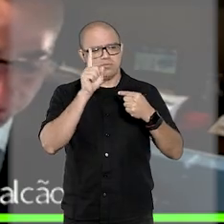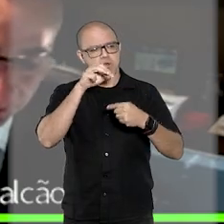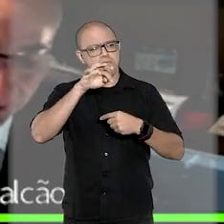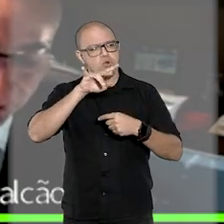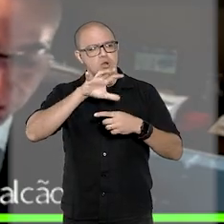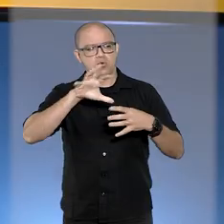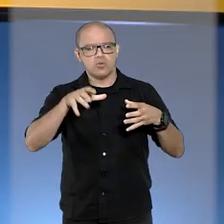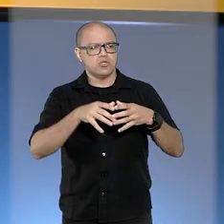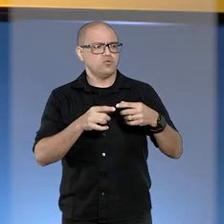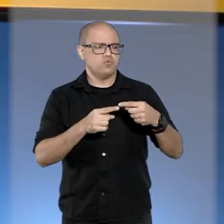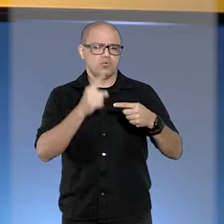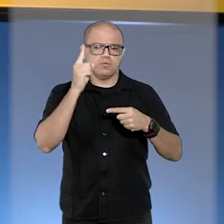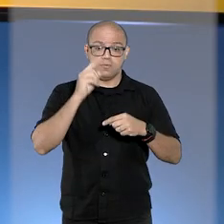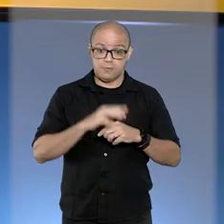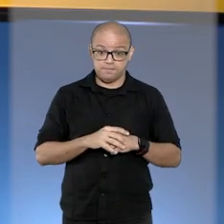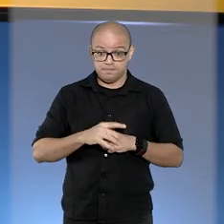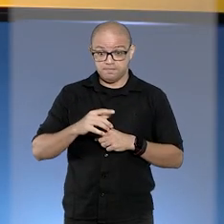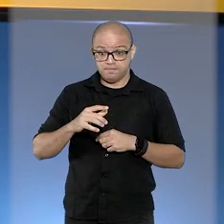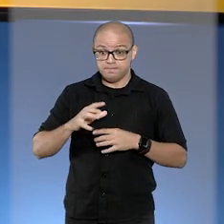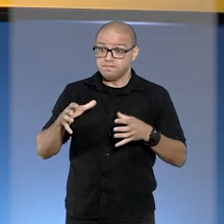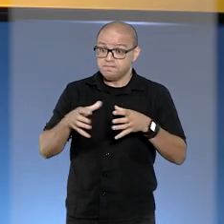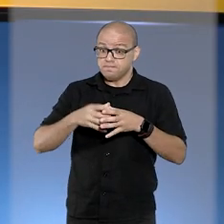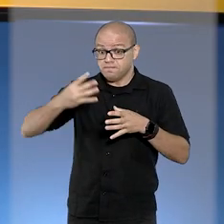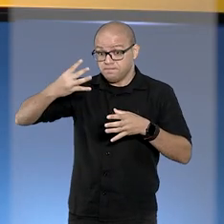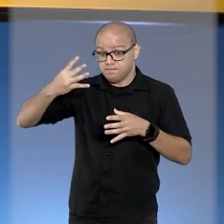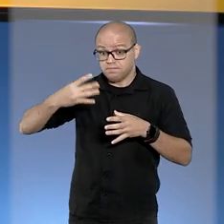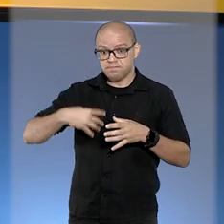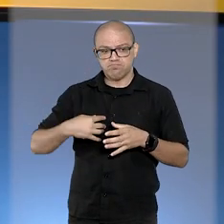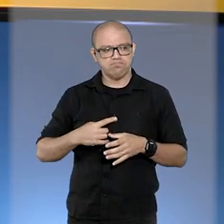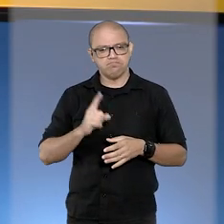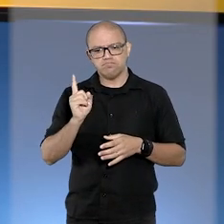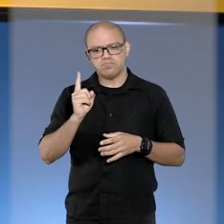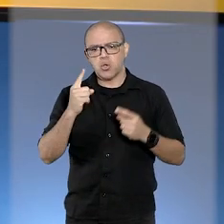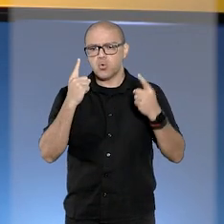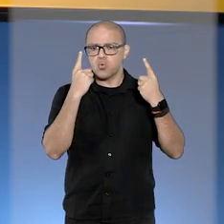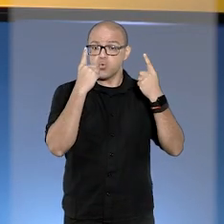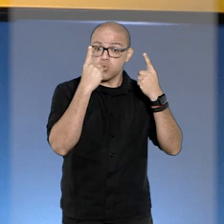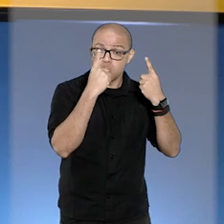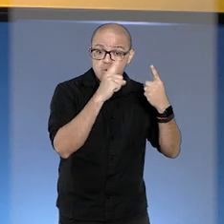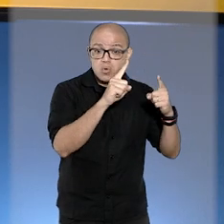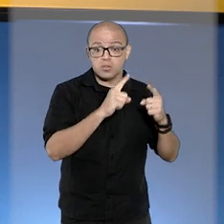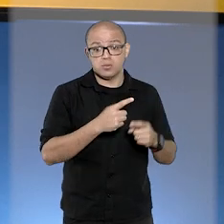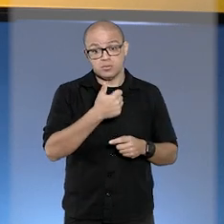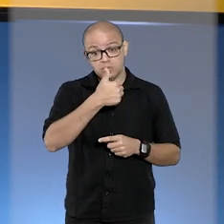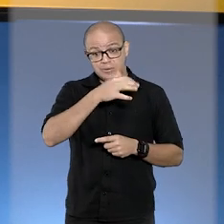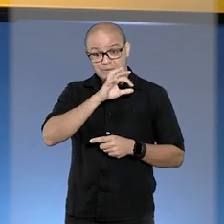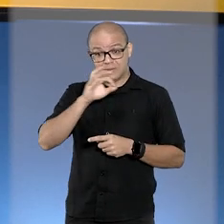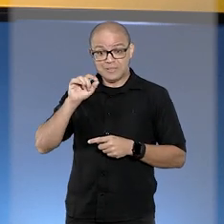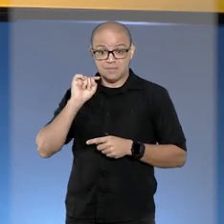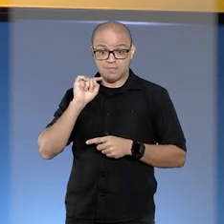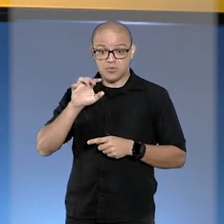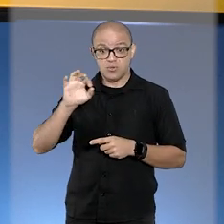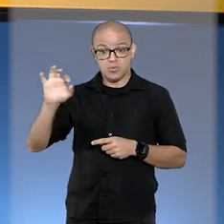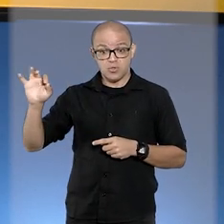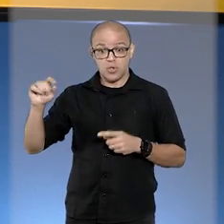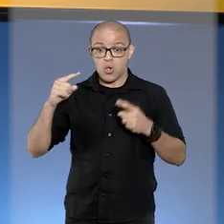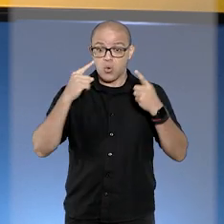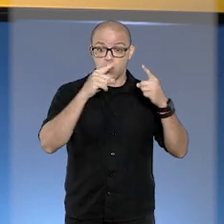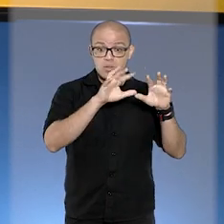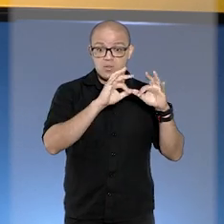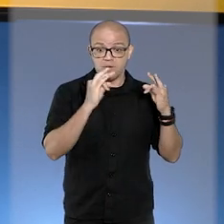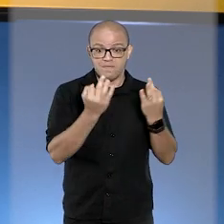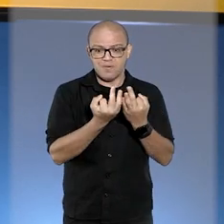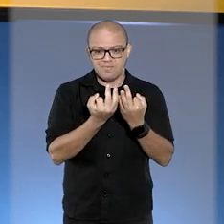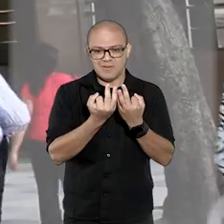coletivo. E a quarta turma não conheceu de recurso contra a condenação de R 100 mil por ofensa à família de